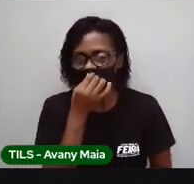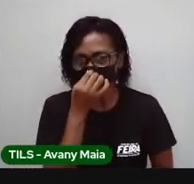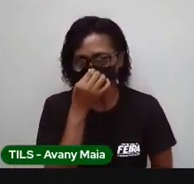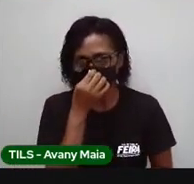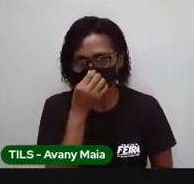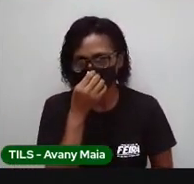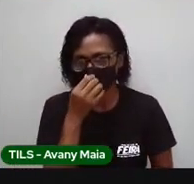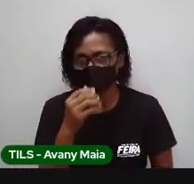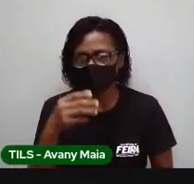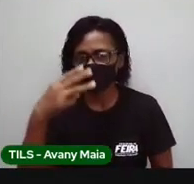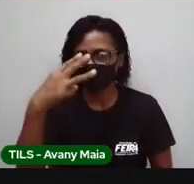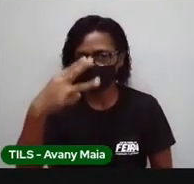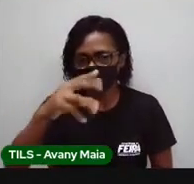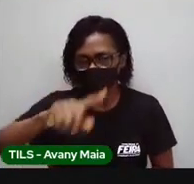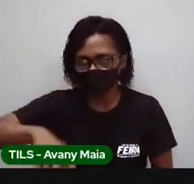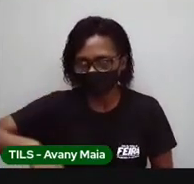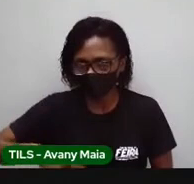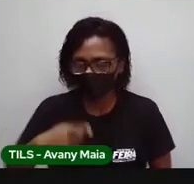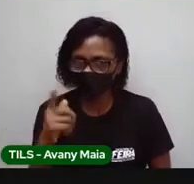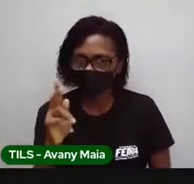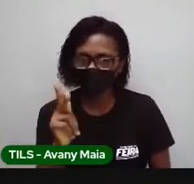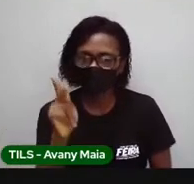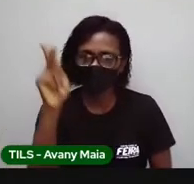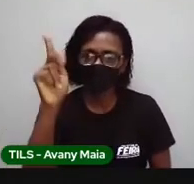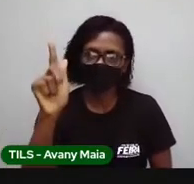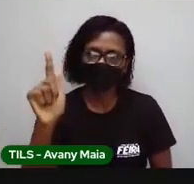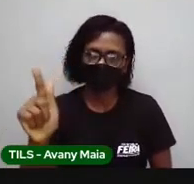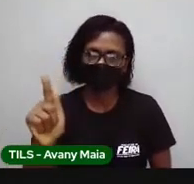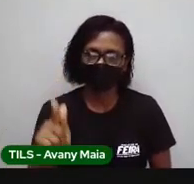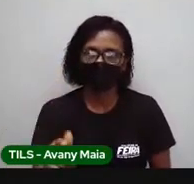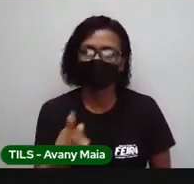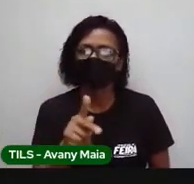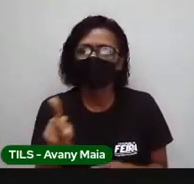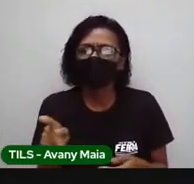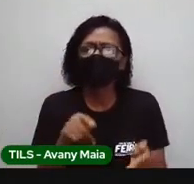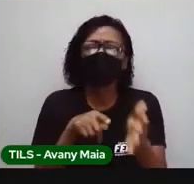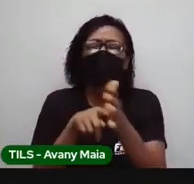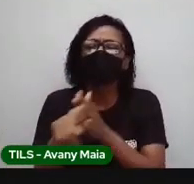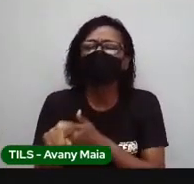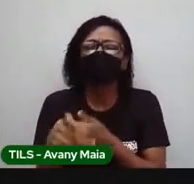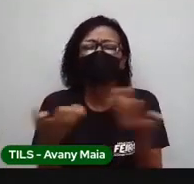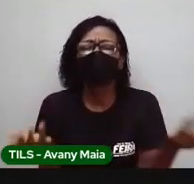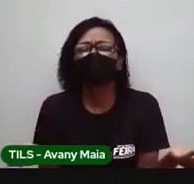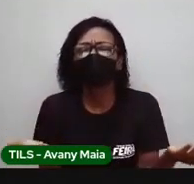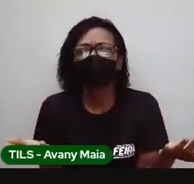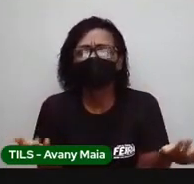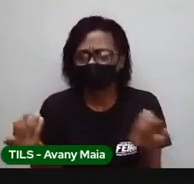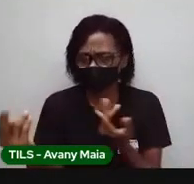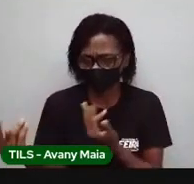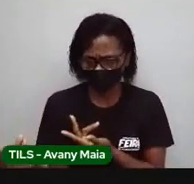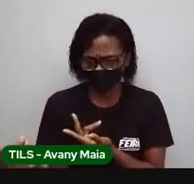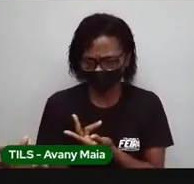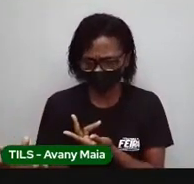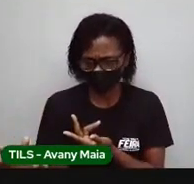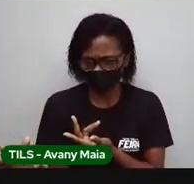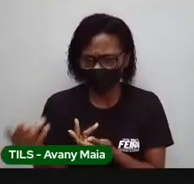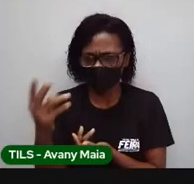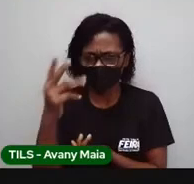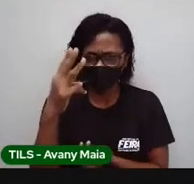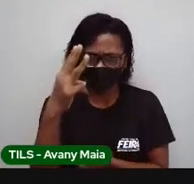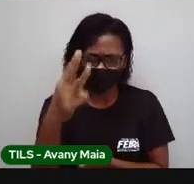de três mil quilogramas. Professor, então, três mil gramas é o mesmo que três